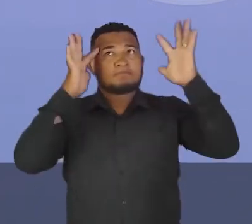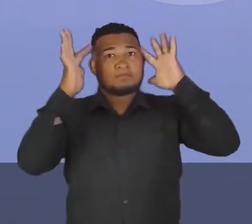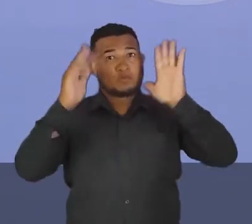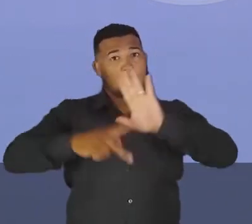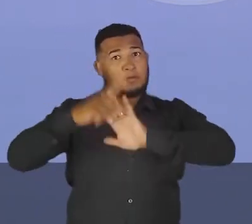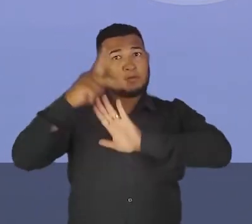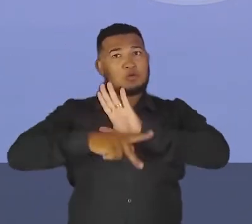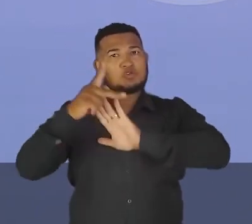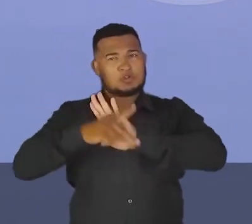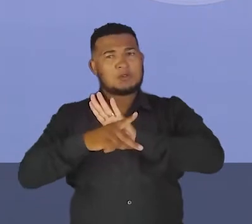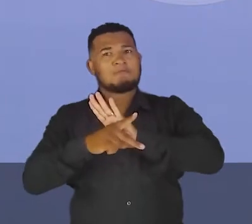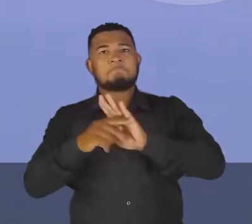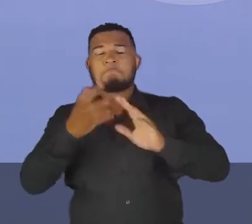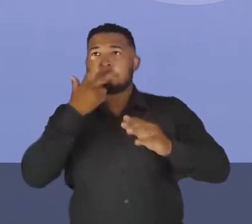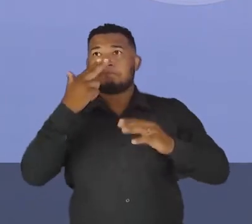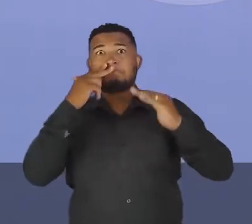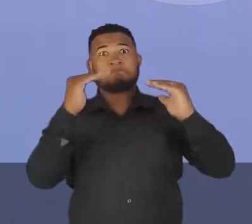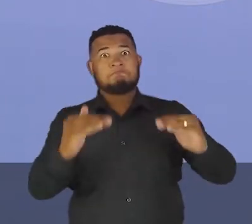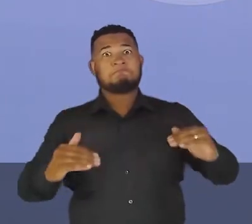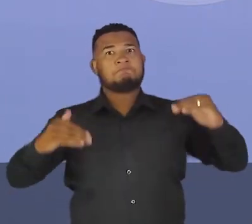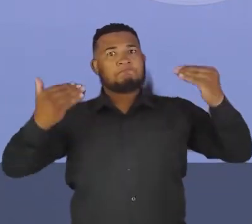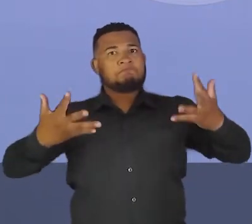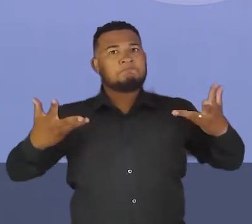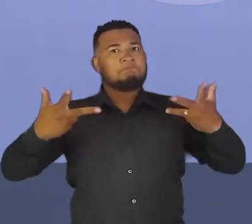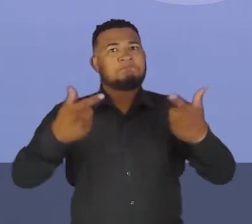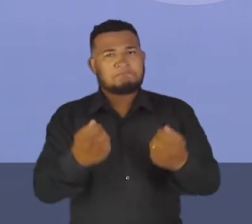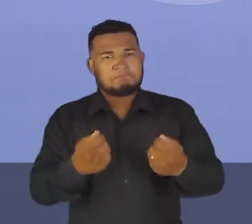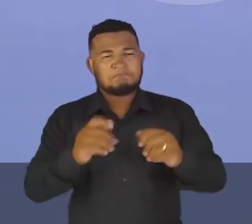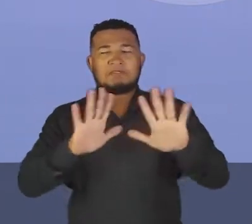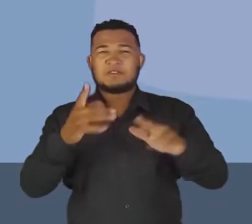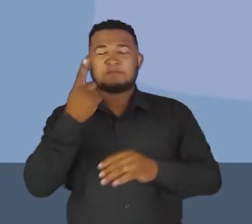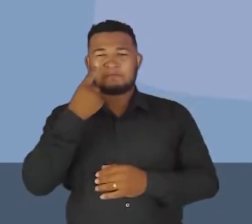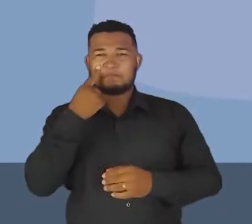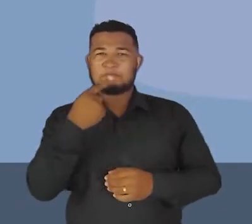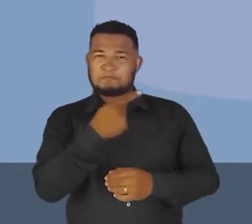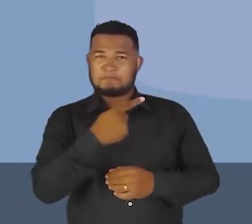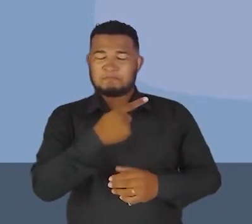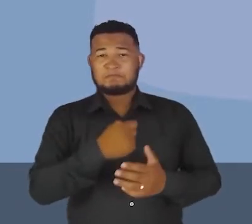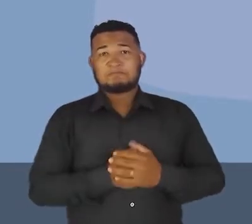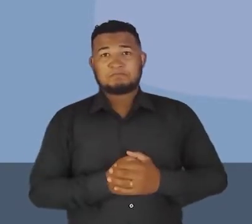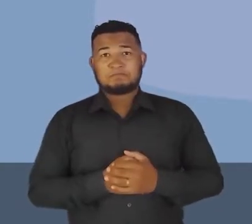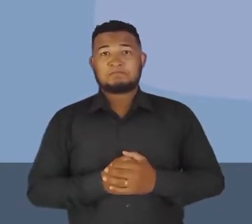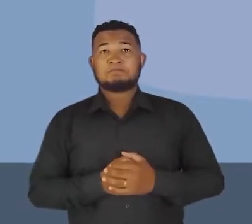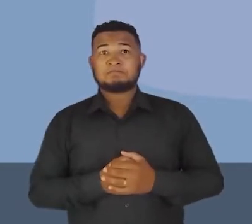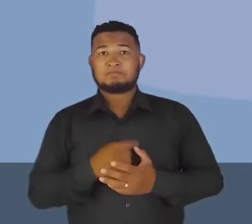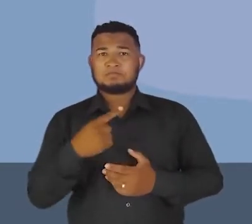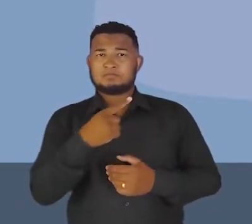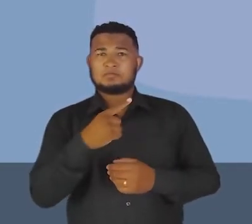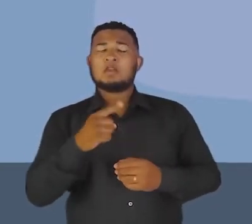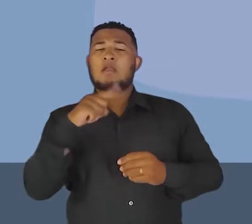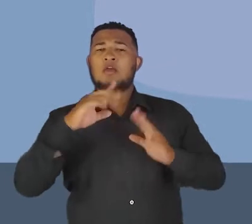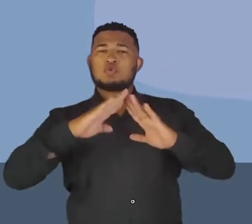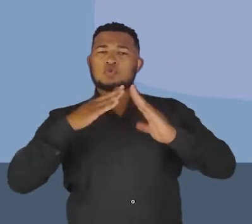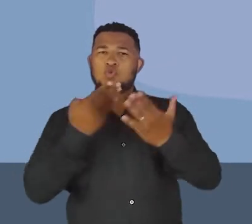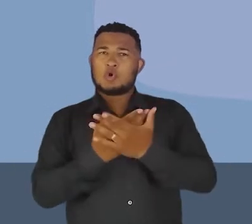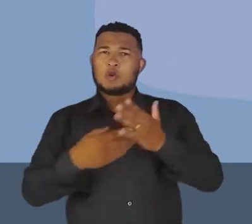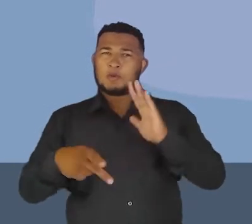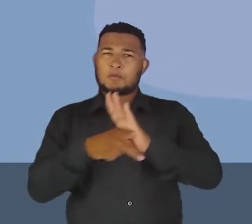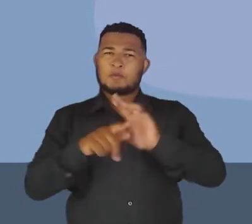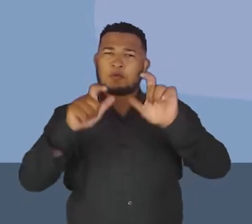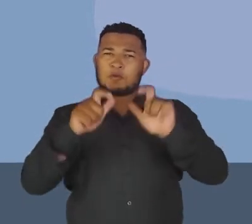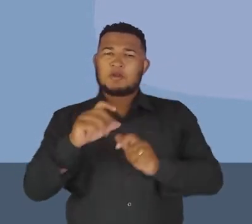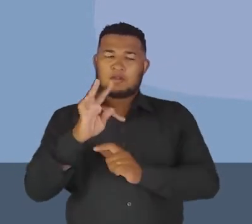um mega projeto. E por falar em mega projeto, olha para a telinha. Eu trouxe para vocês essa escola aqui de Tocantins, que é uma escola